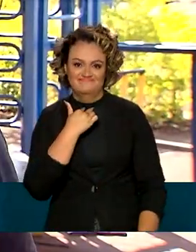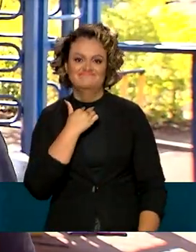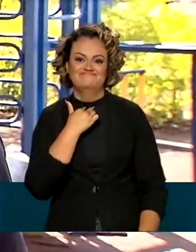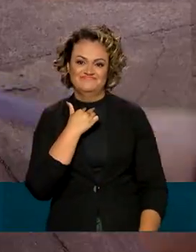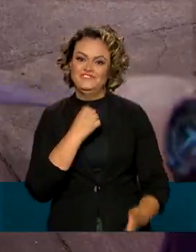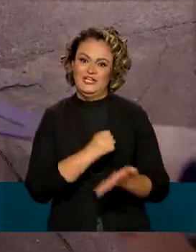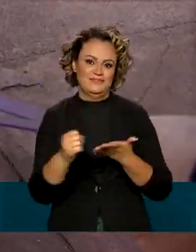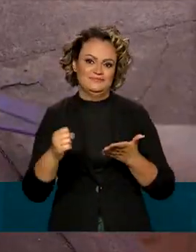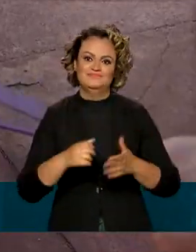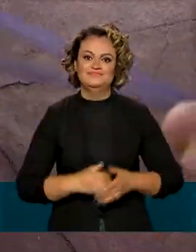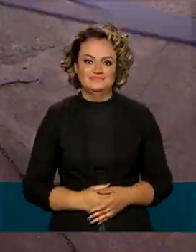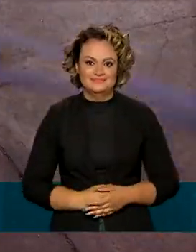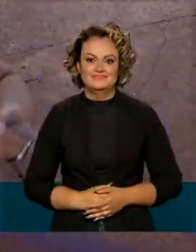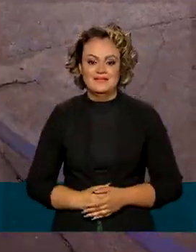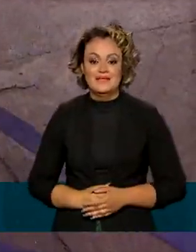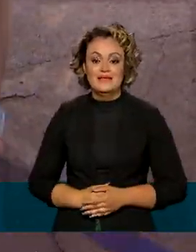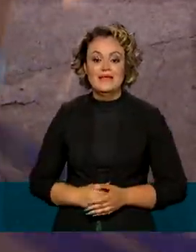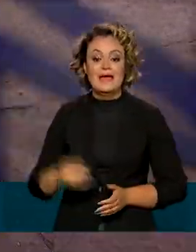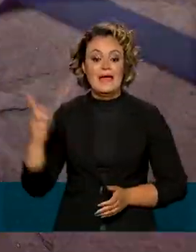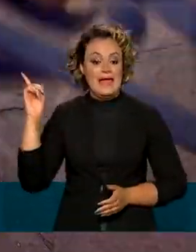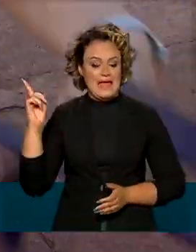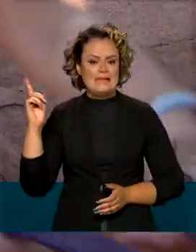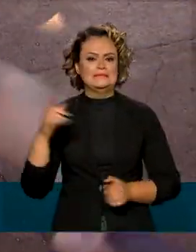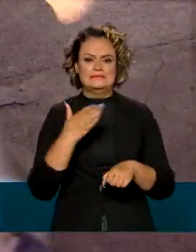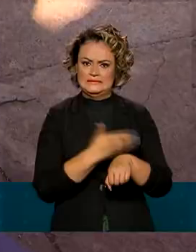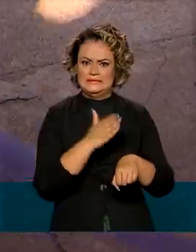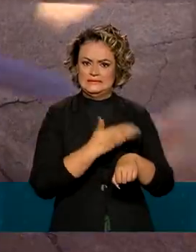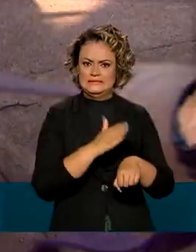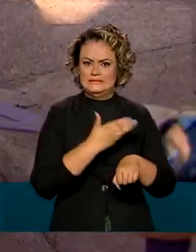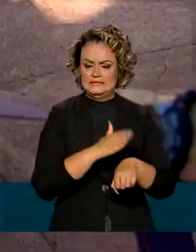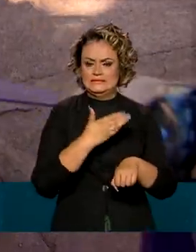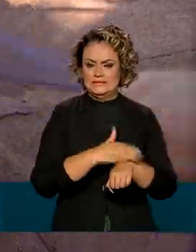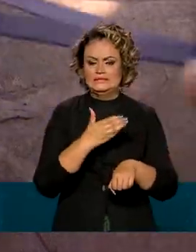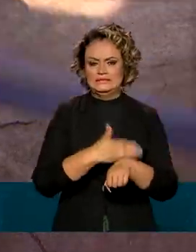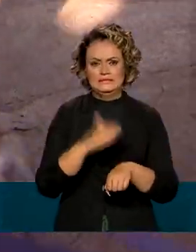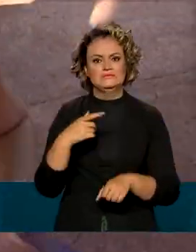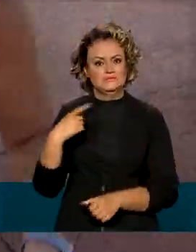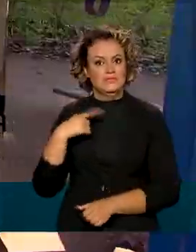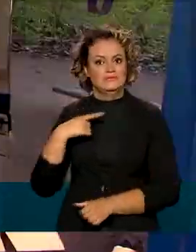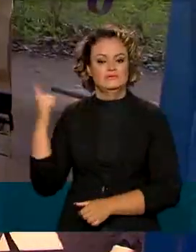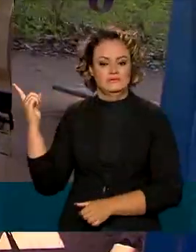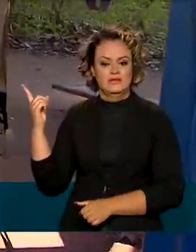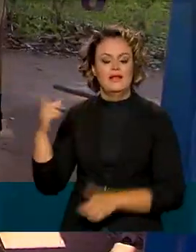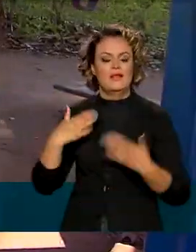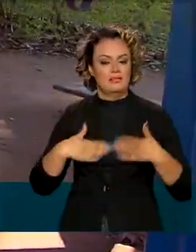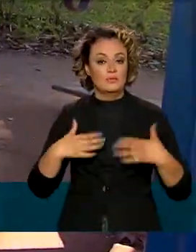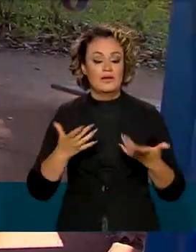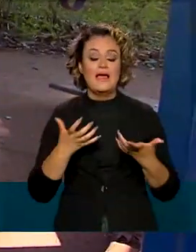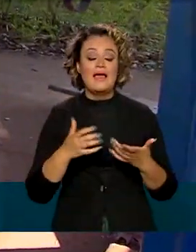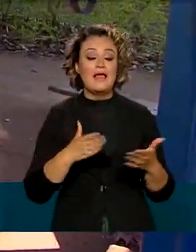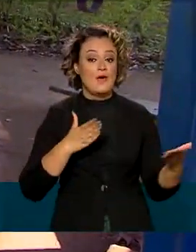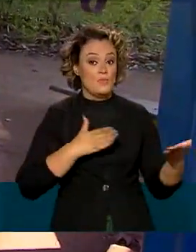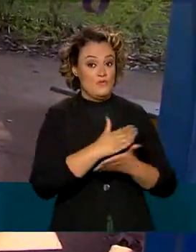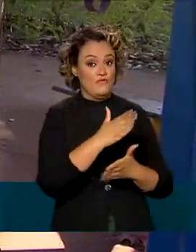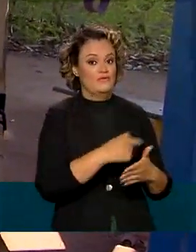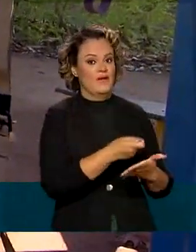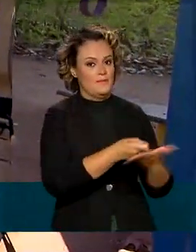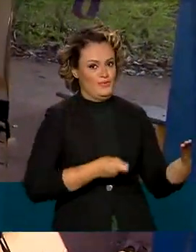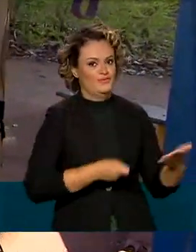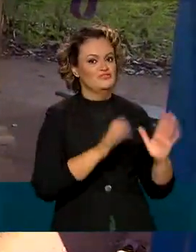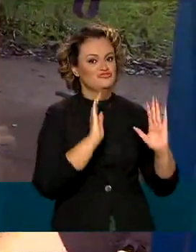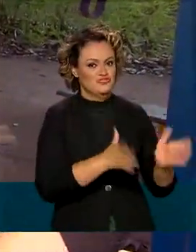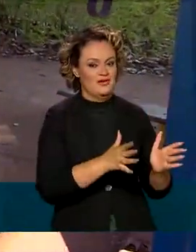já é tarde. Tranquilidade para fazer uma boa prova é tudo o que a Larice quer. Ela já foi aprovada na etapa